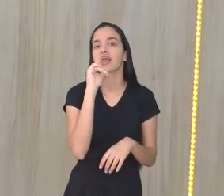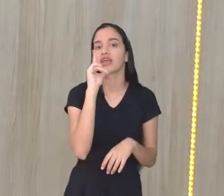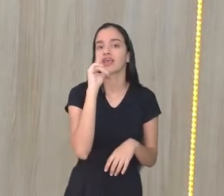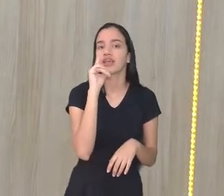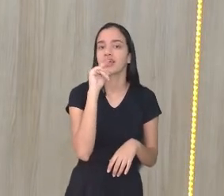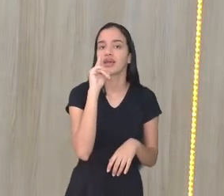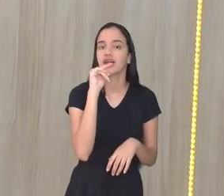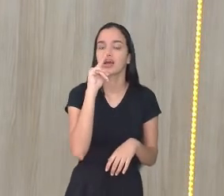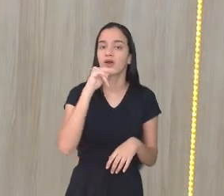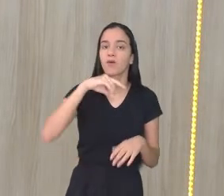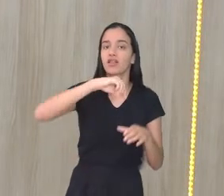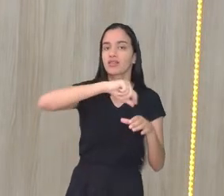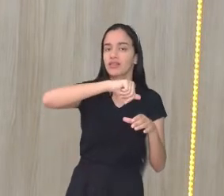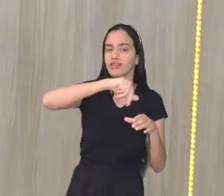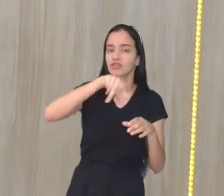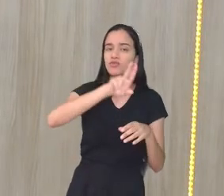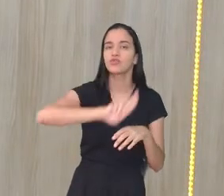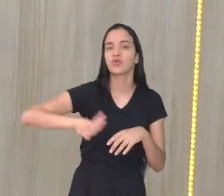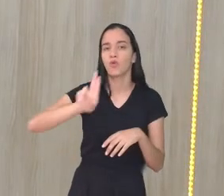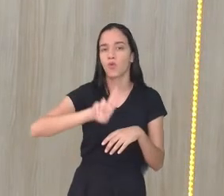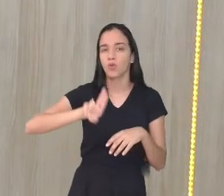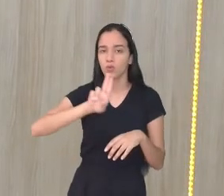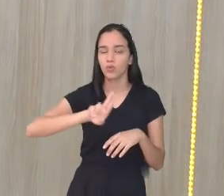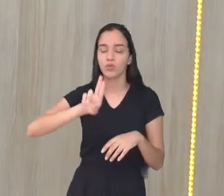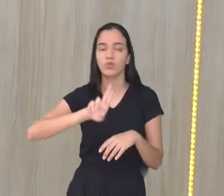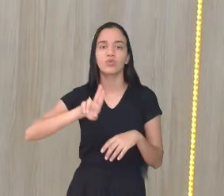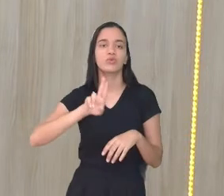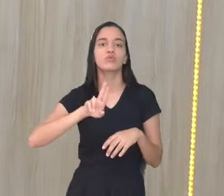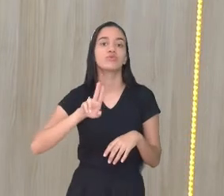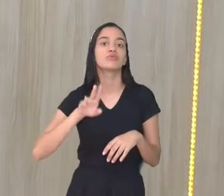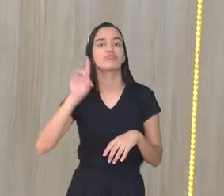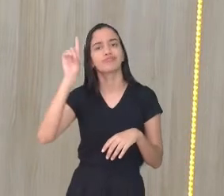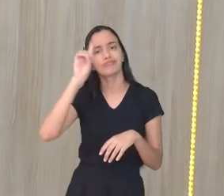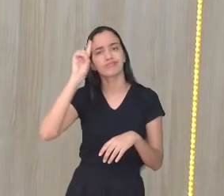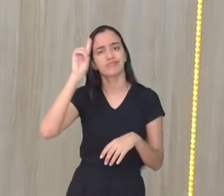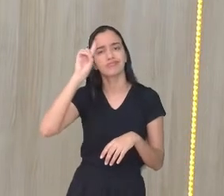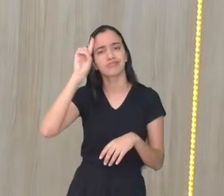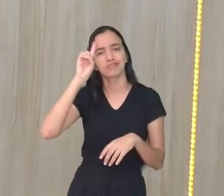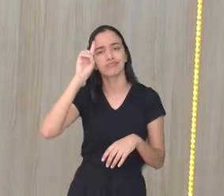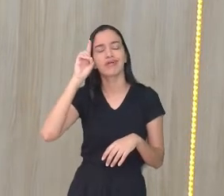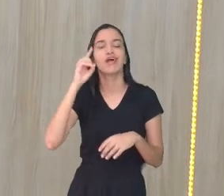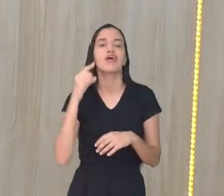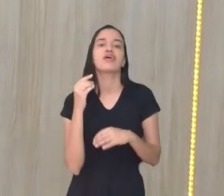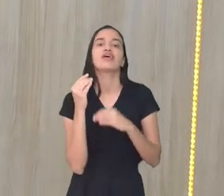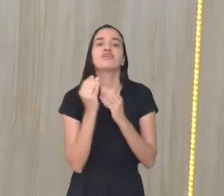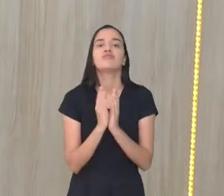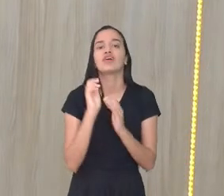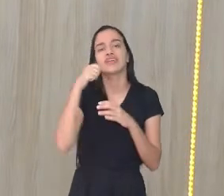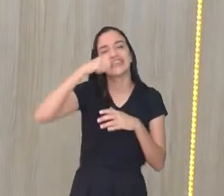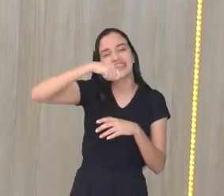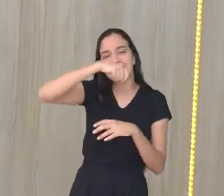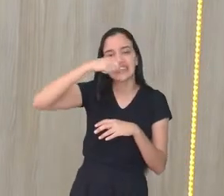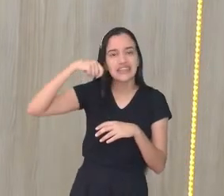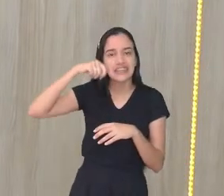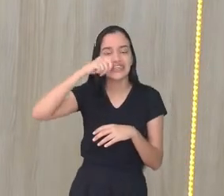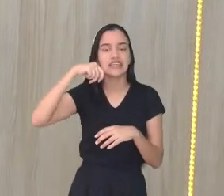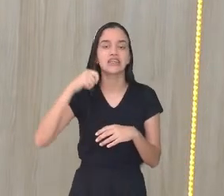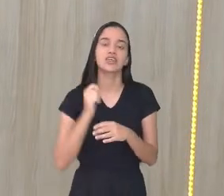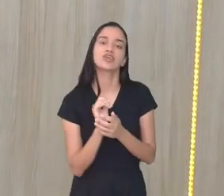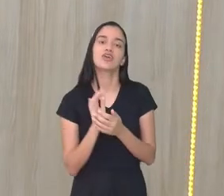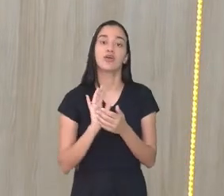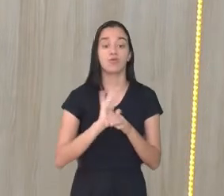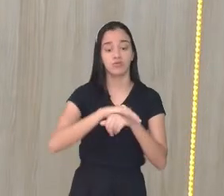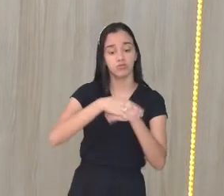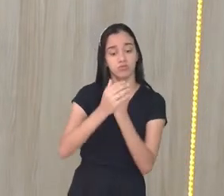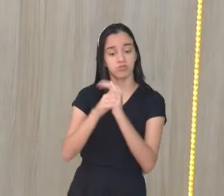na torneira que você usou, usa a qualquer hora do dia quando você vai lavar o rosto, escovar seus dentes, fazer sua higiene